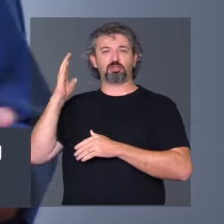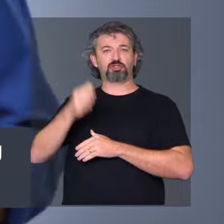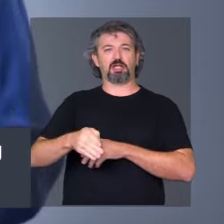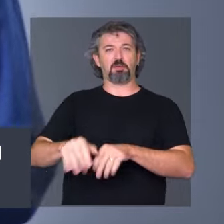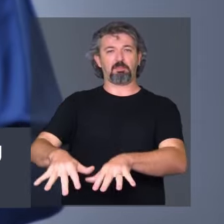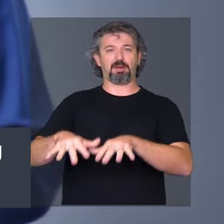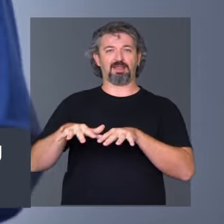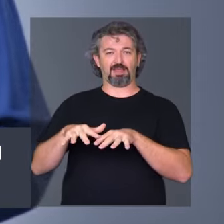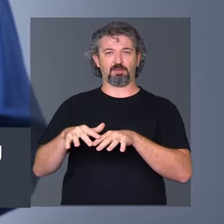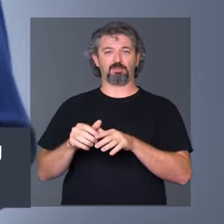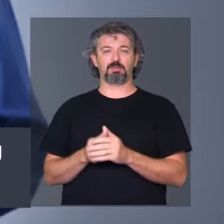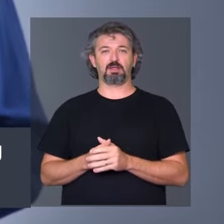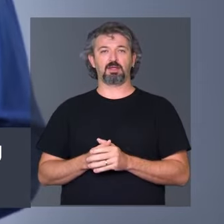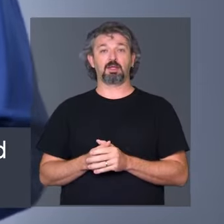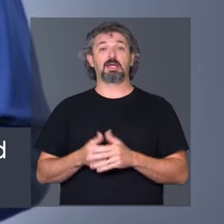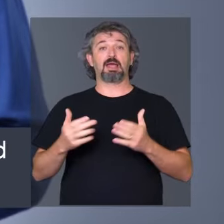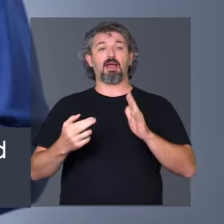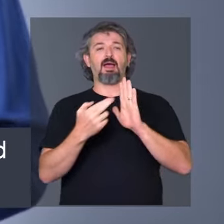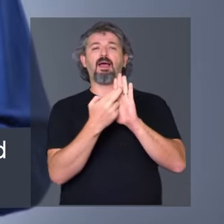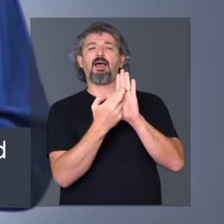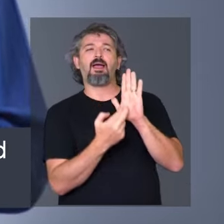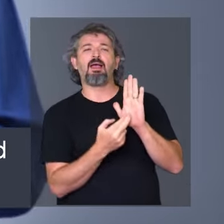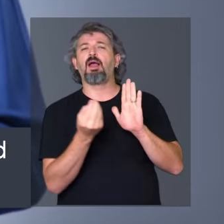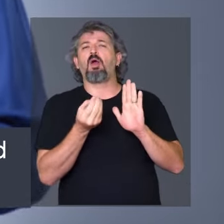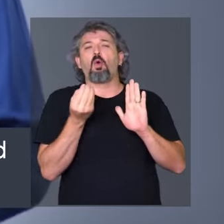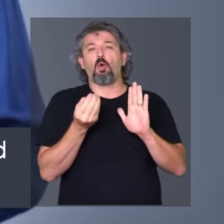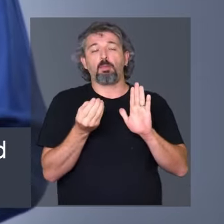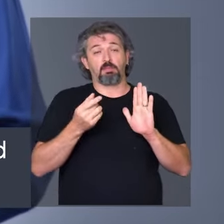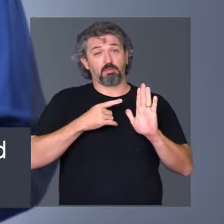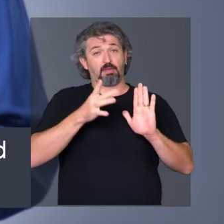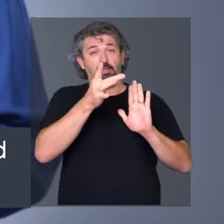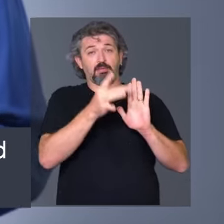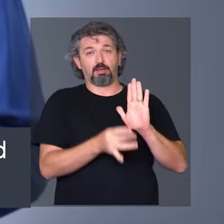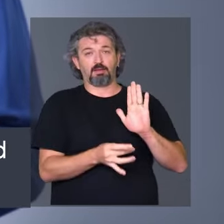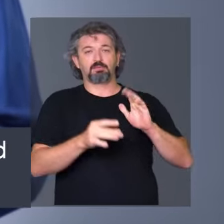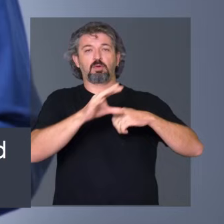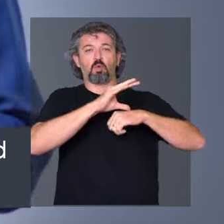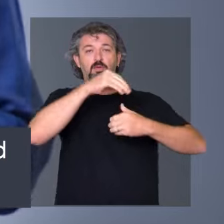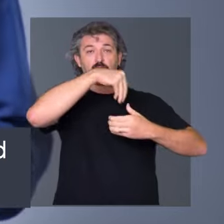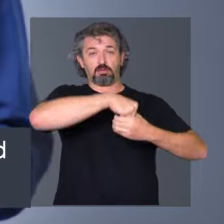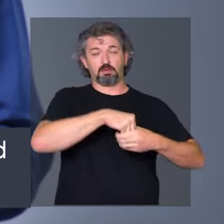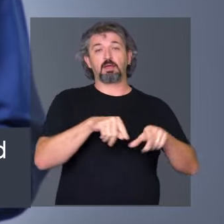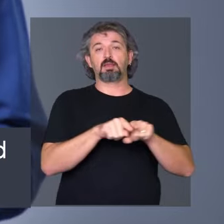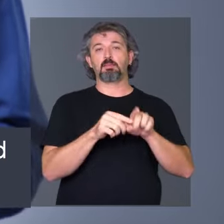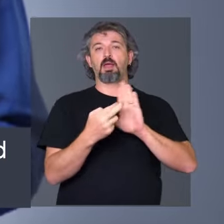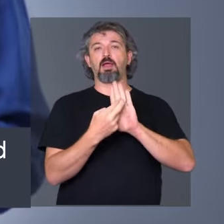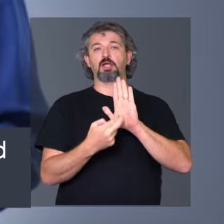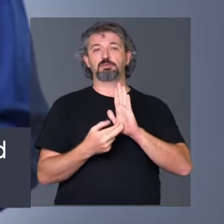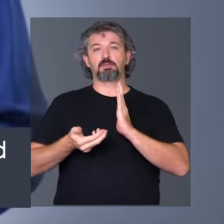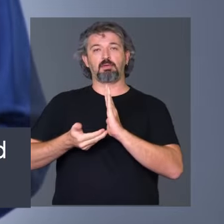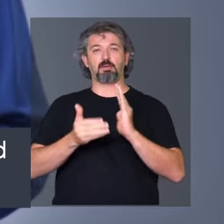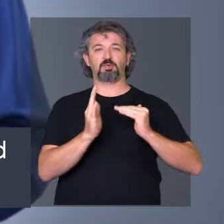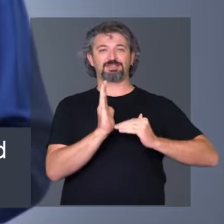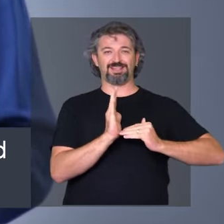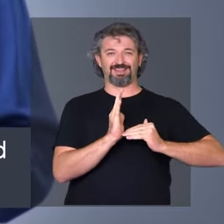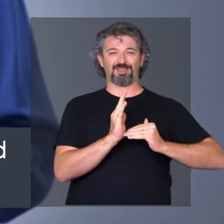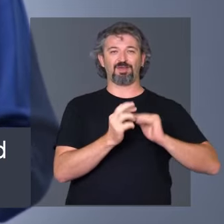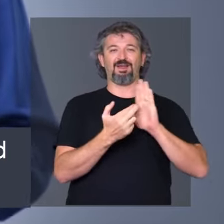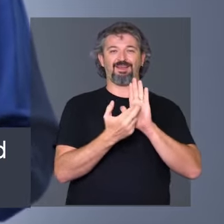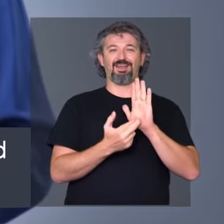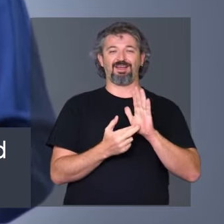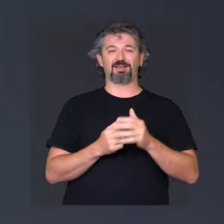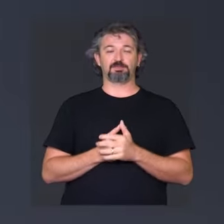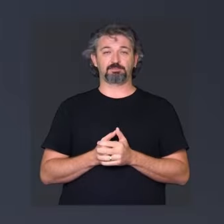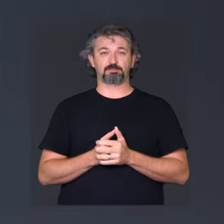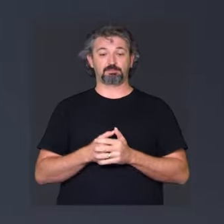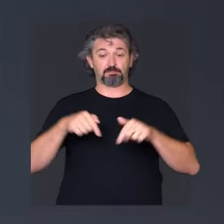sem precisarem passar pelo plenário. As regras do processo legislativo estão descritas na Constituição Federal e nos regimentos internos das